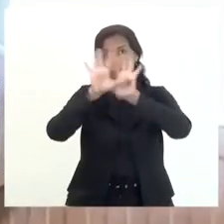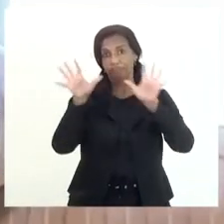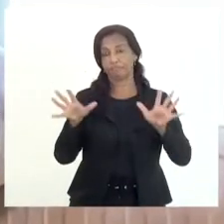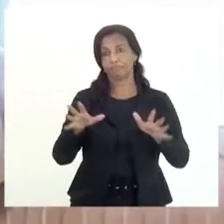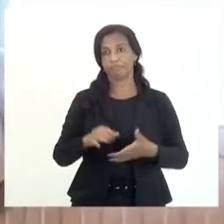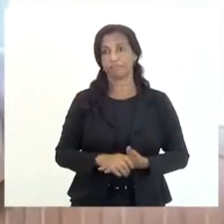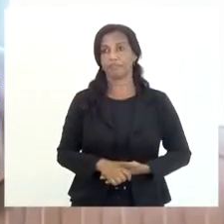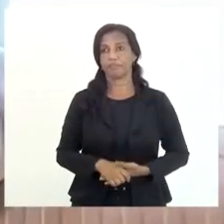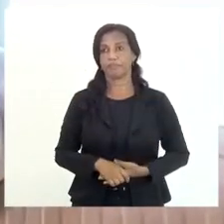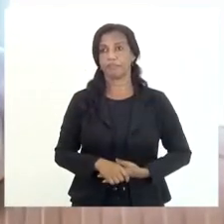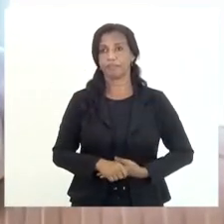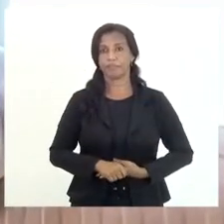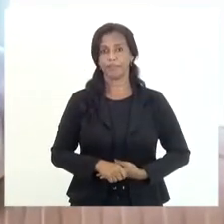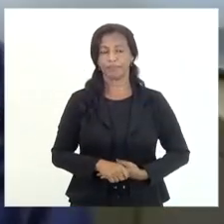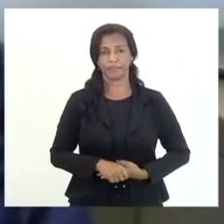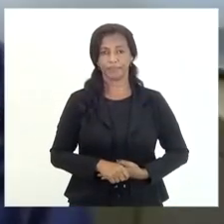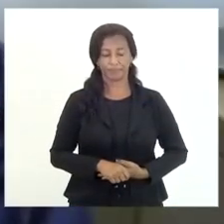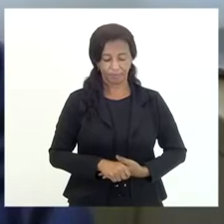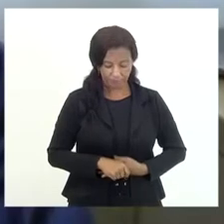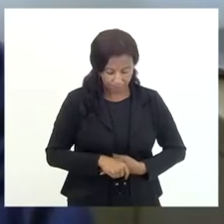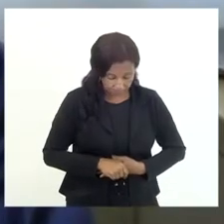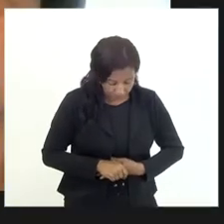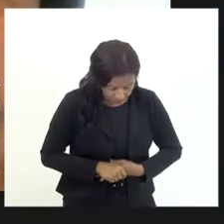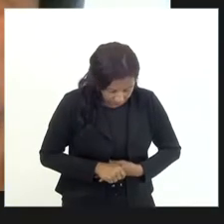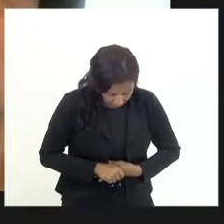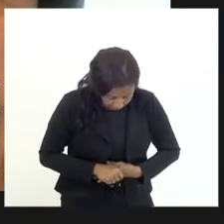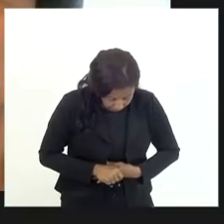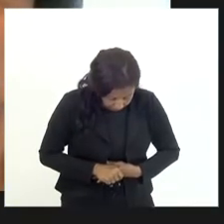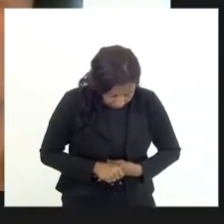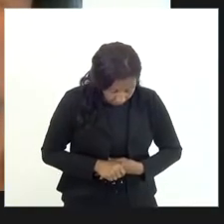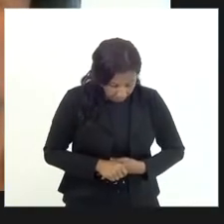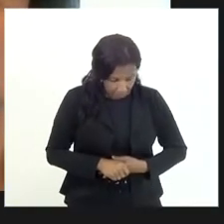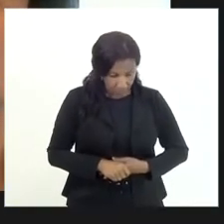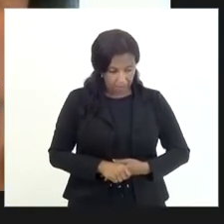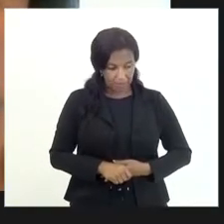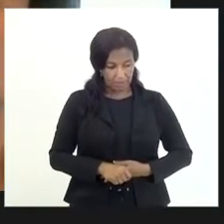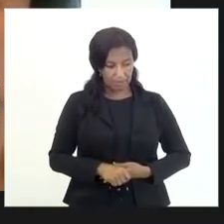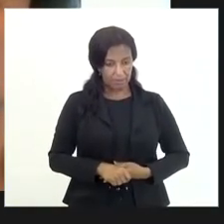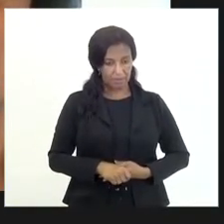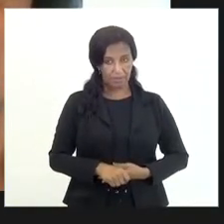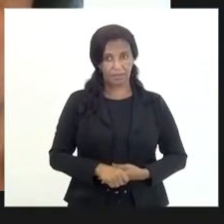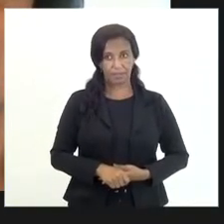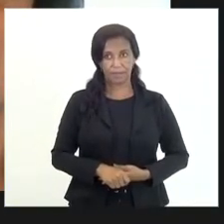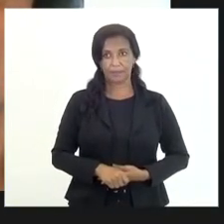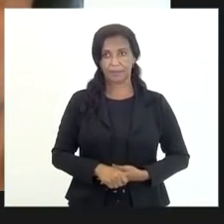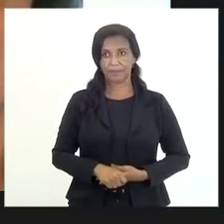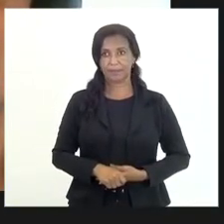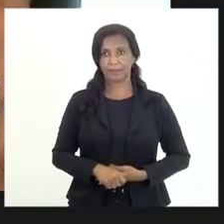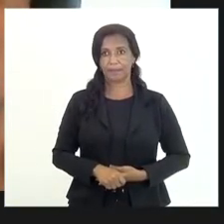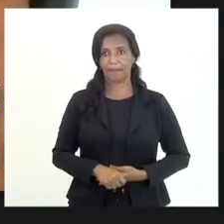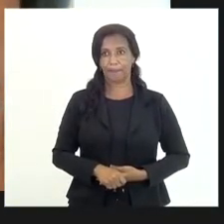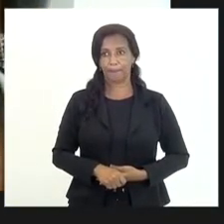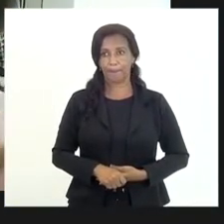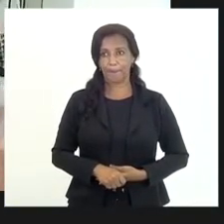essas dúvidas abriu aí professor não ainda não ainda não estou conseguindo Gabriela por favor Orlando